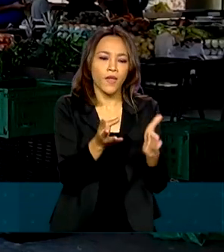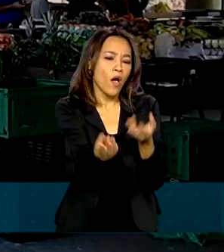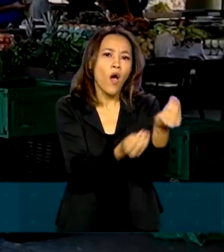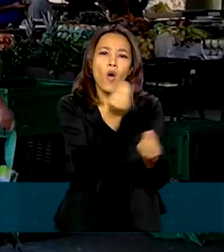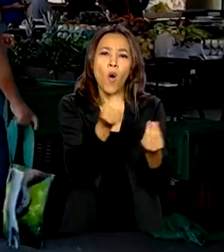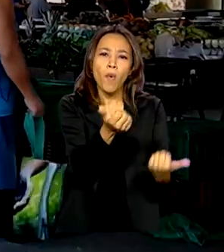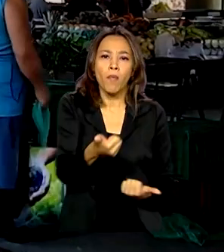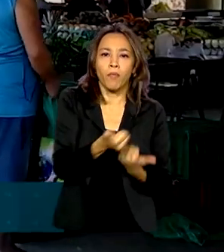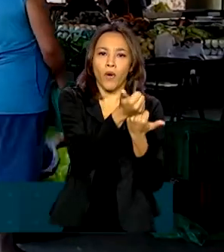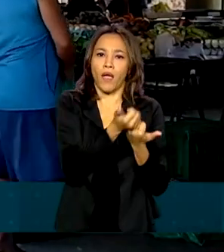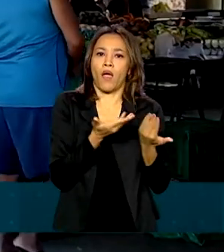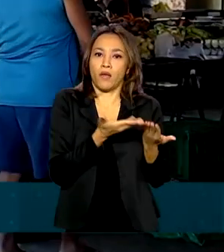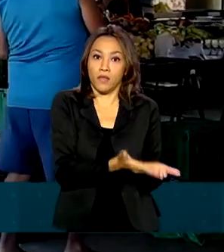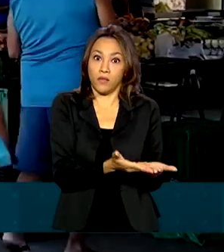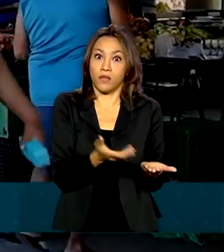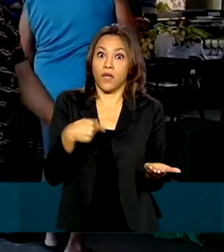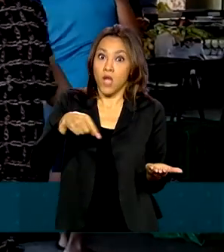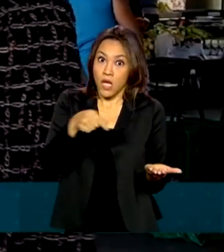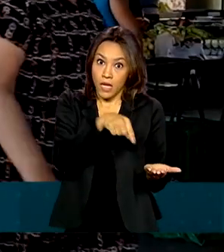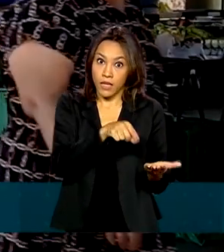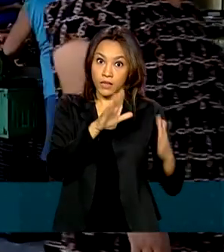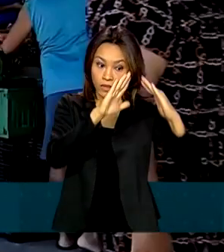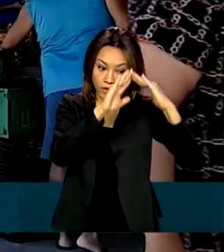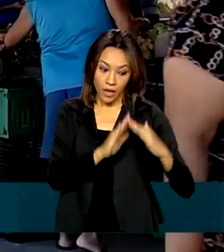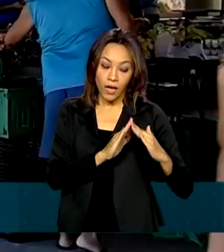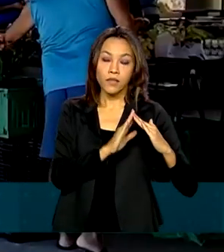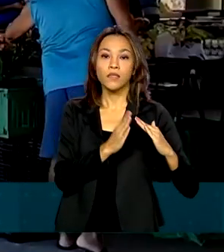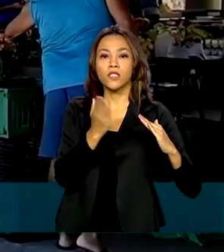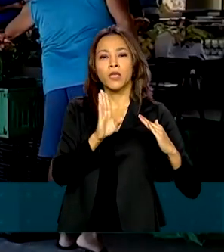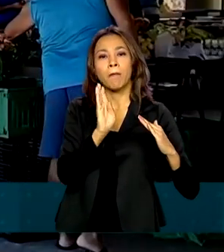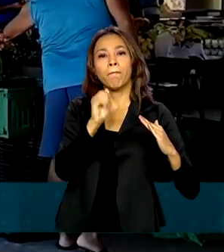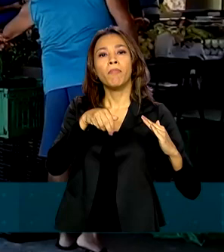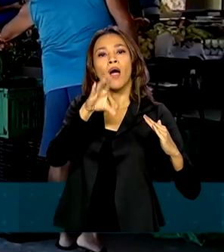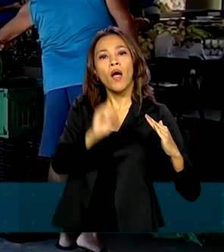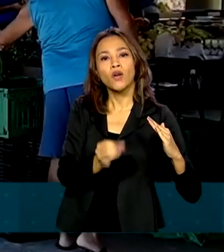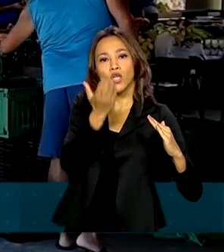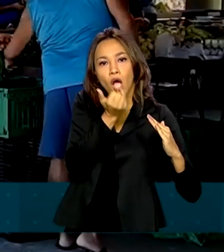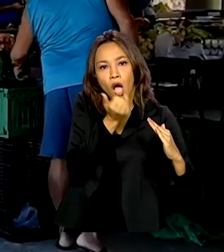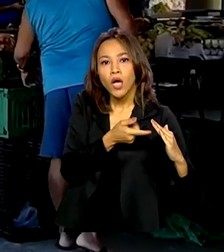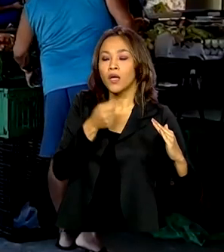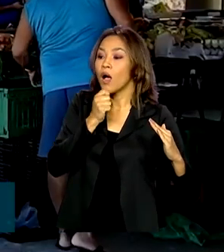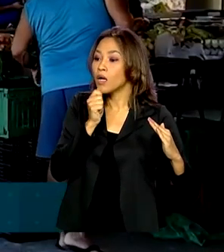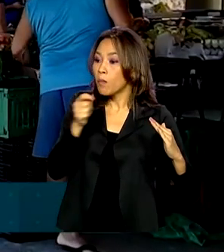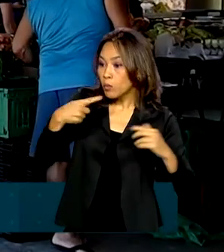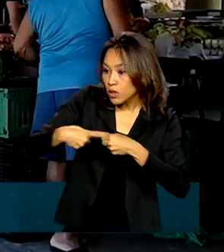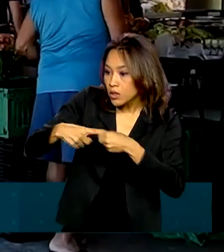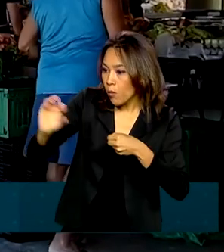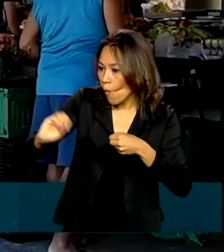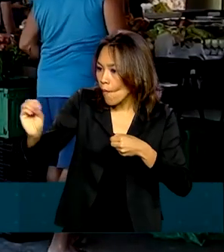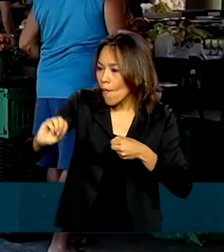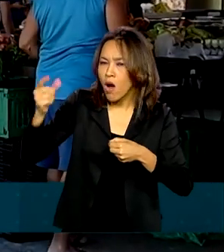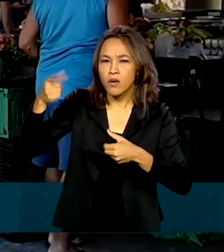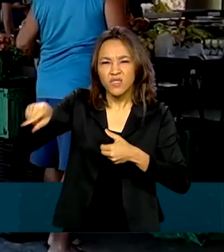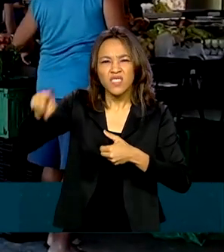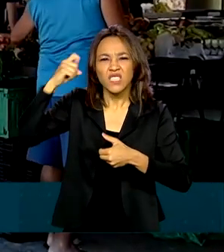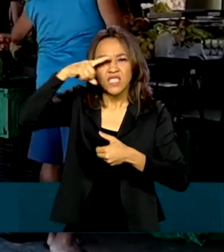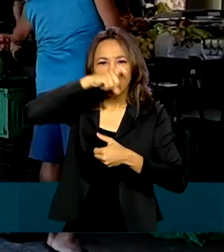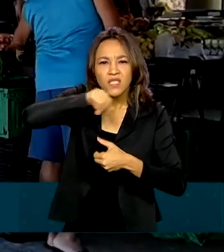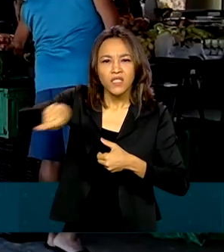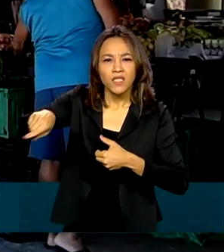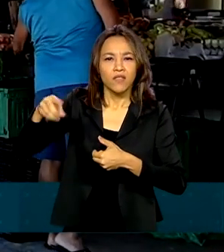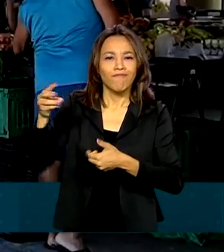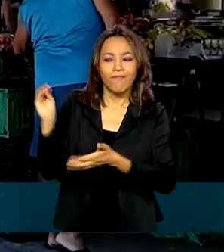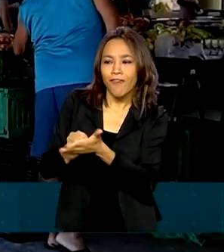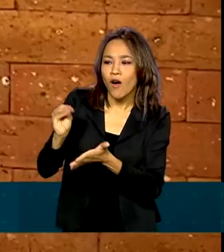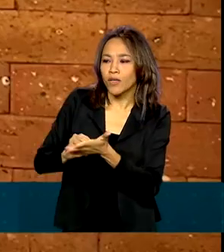rede? É levando os bancos de alimentos exatamente para os municípios ainda não atendidos e que têm maiores índices